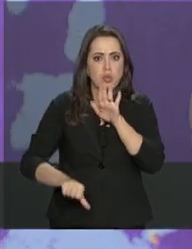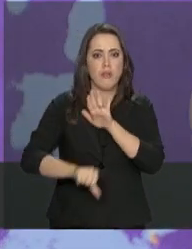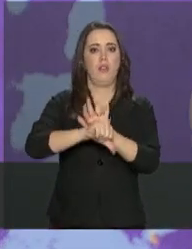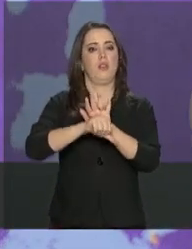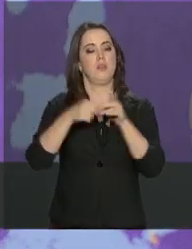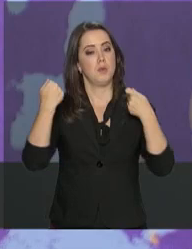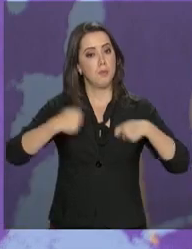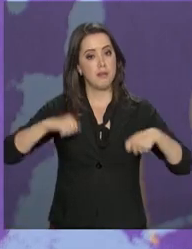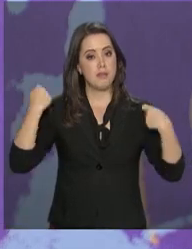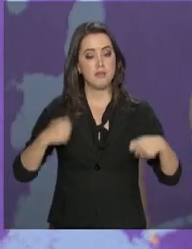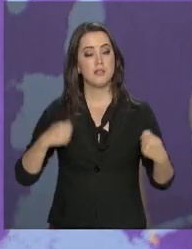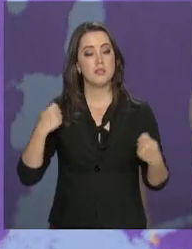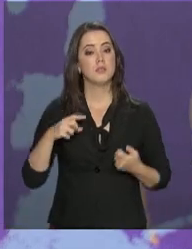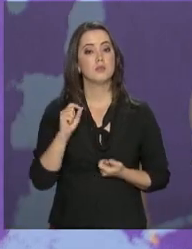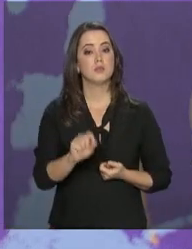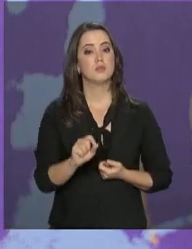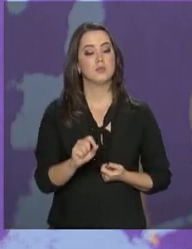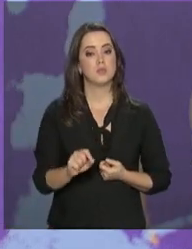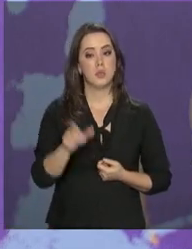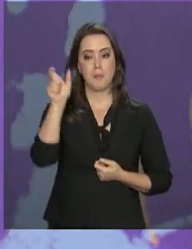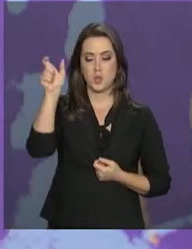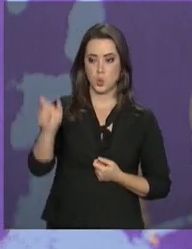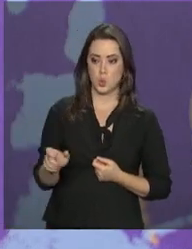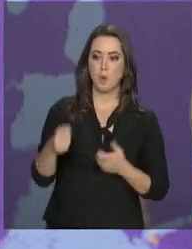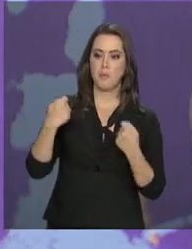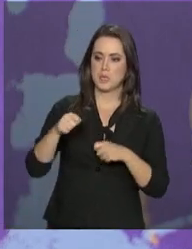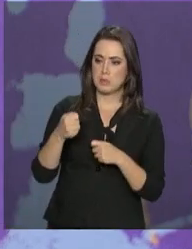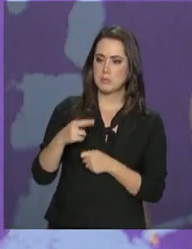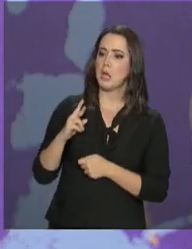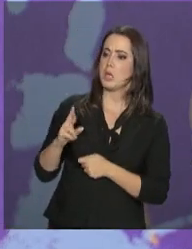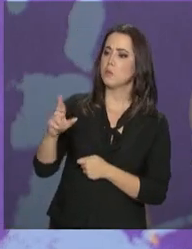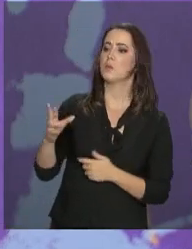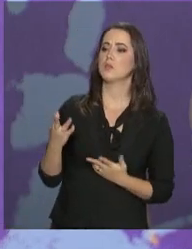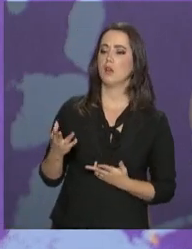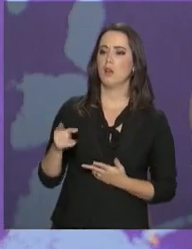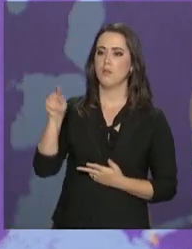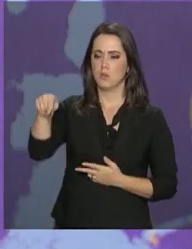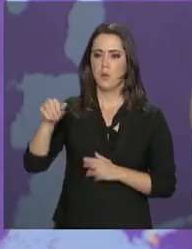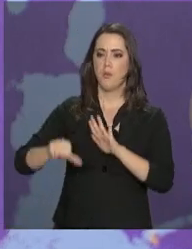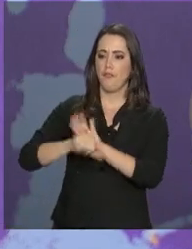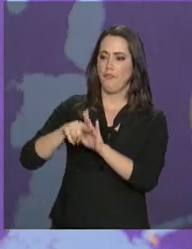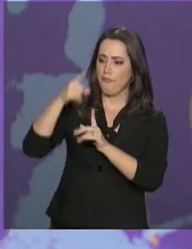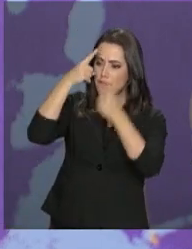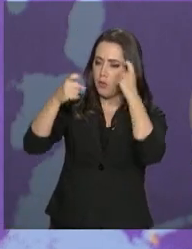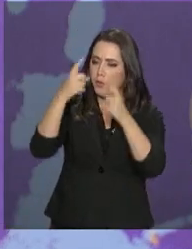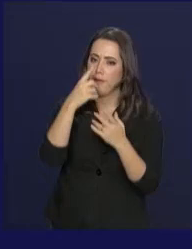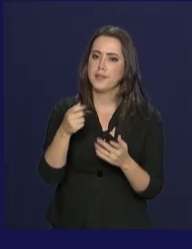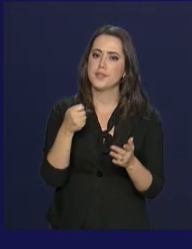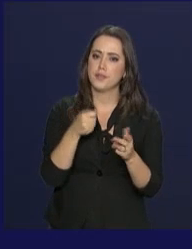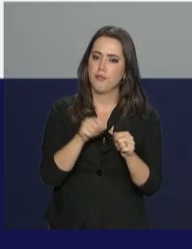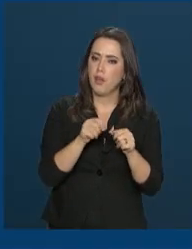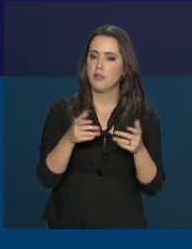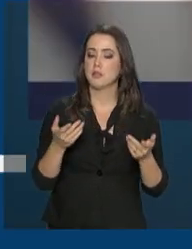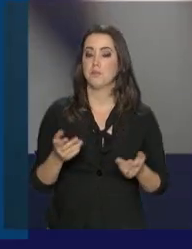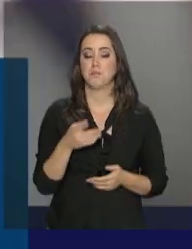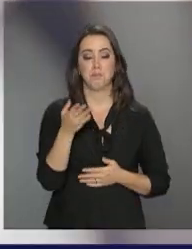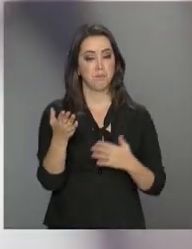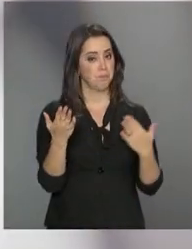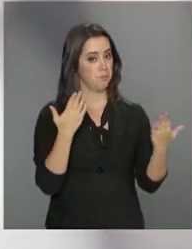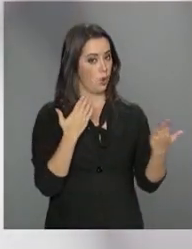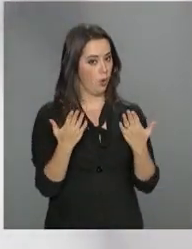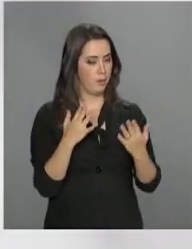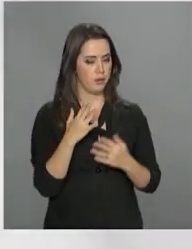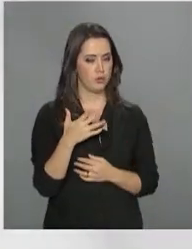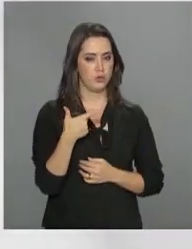precisam... O agressor precisa ser responsabilizado por essa violência que ele pratica. Para se ter uma ideia,